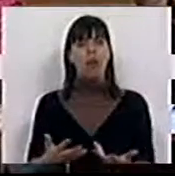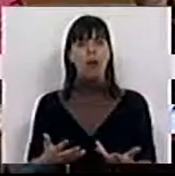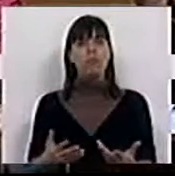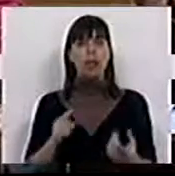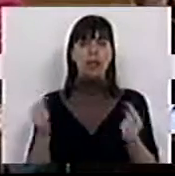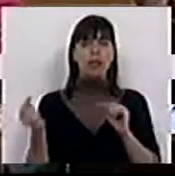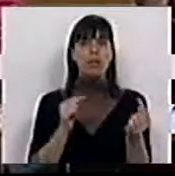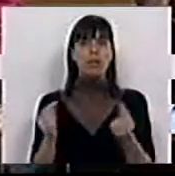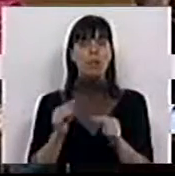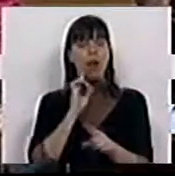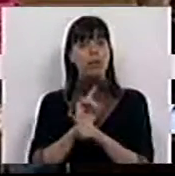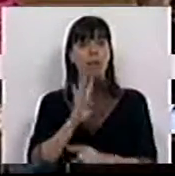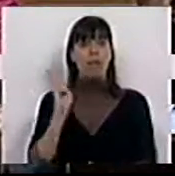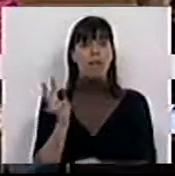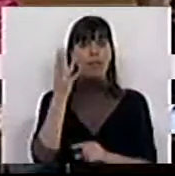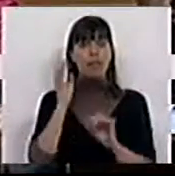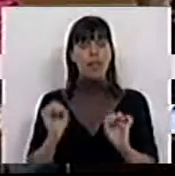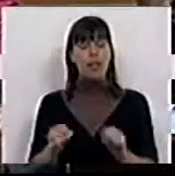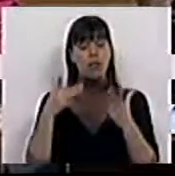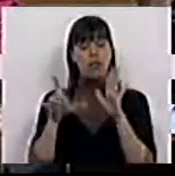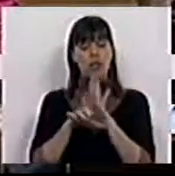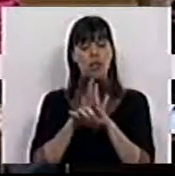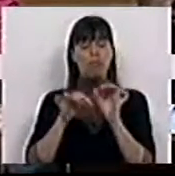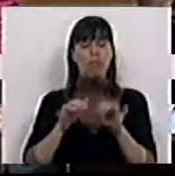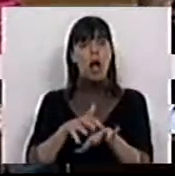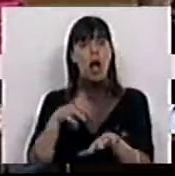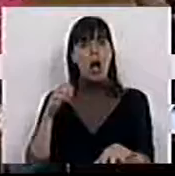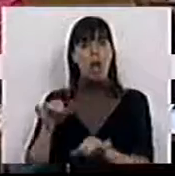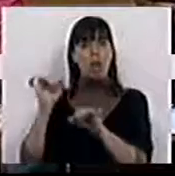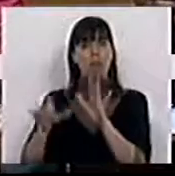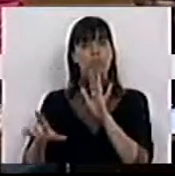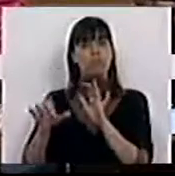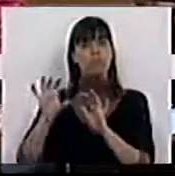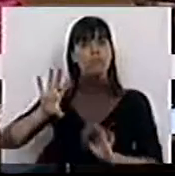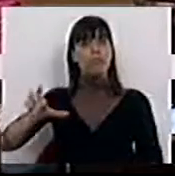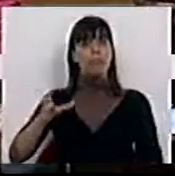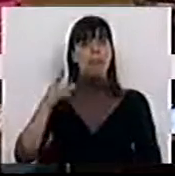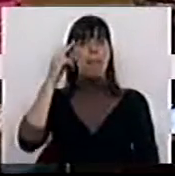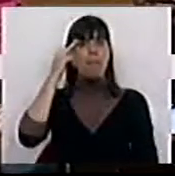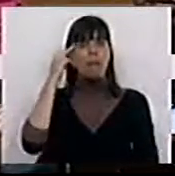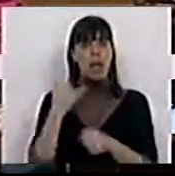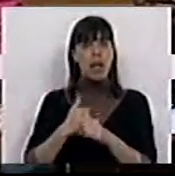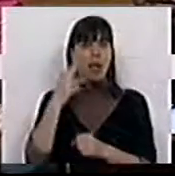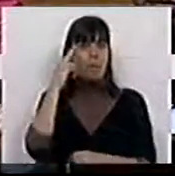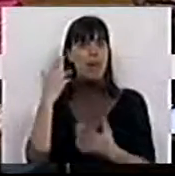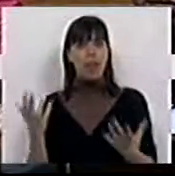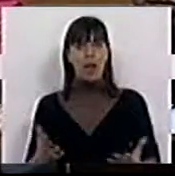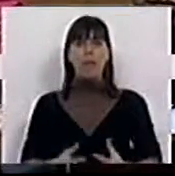do debate destas quatro iniciativas legislativas da Assembleia Legislativa da Região Autónoma da Madeira,